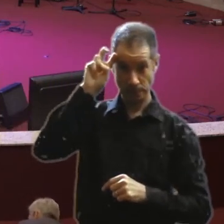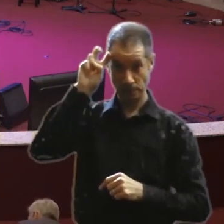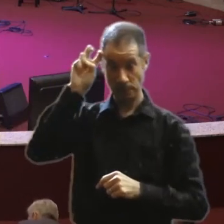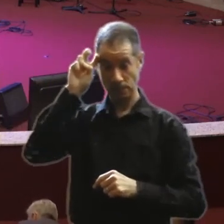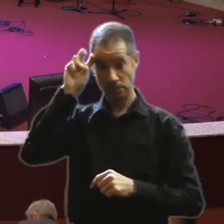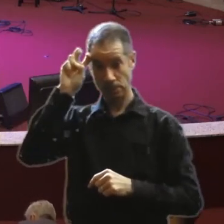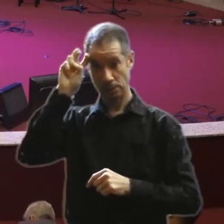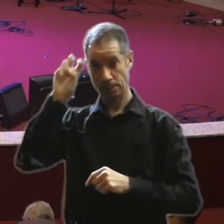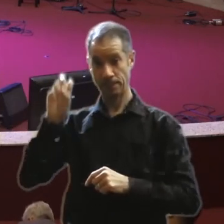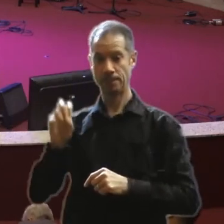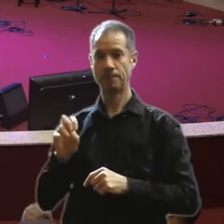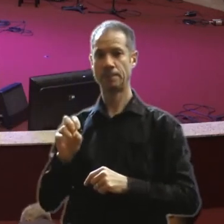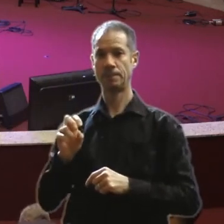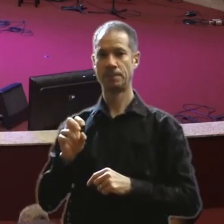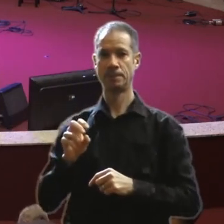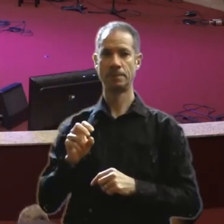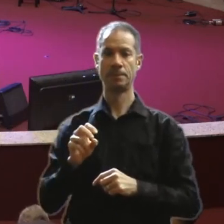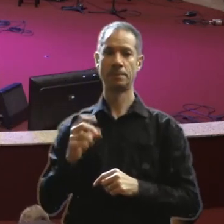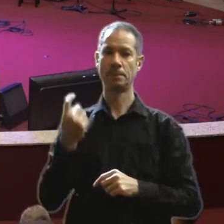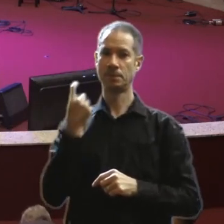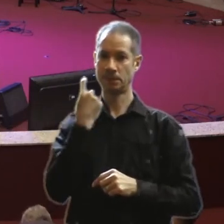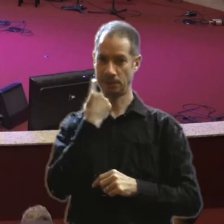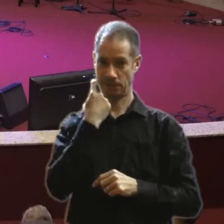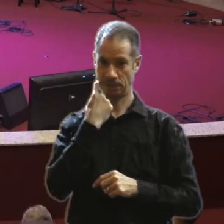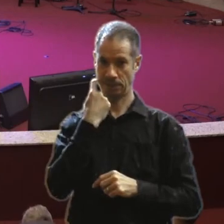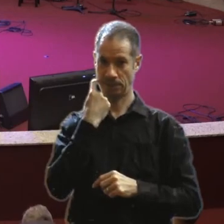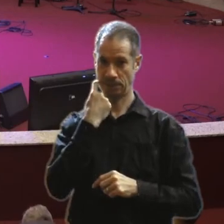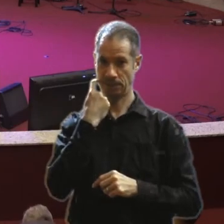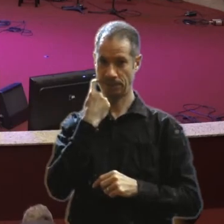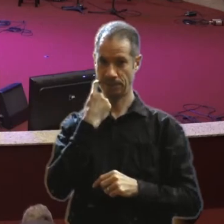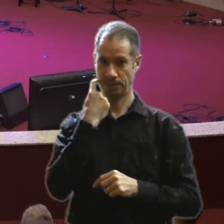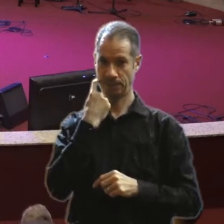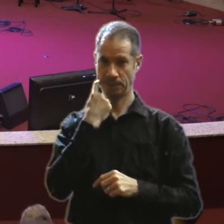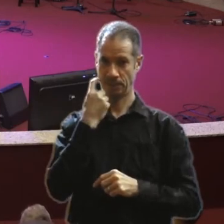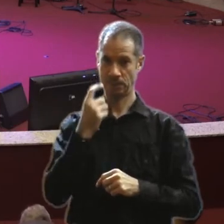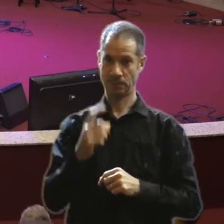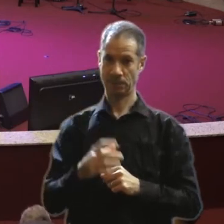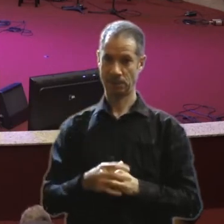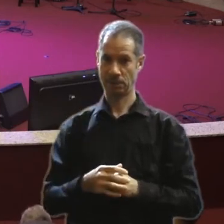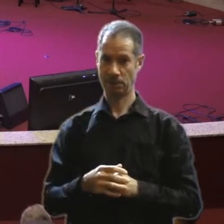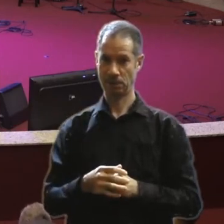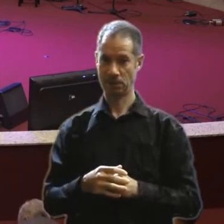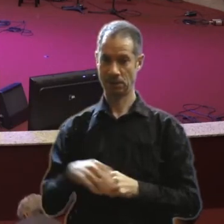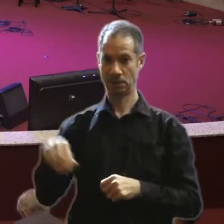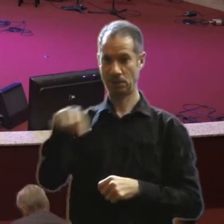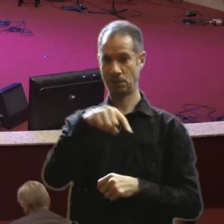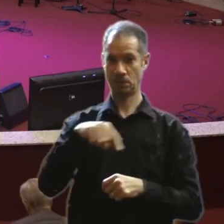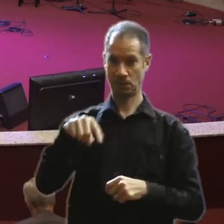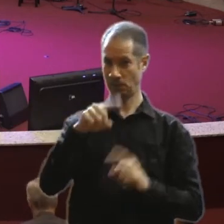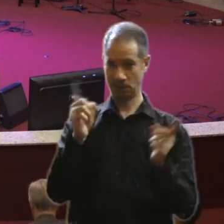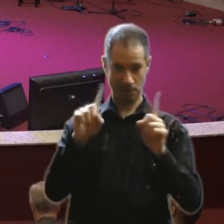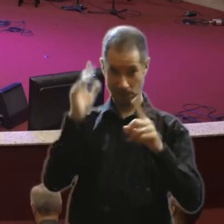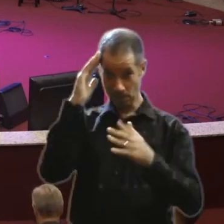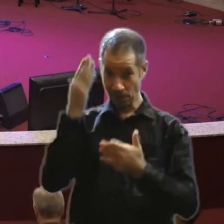ensino tudo para o José e na sexta ele... Vocês não acreditam, né?